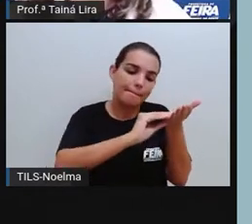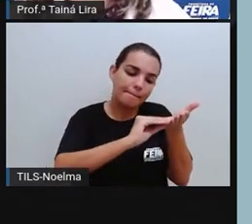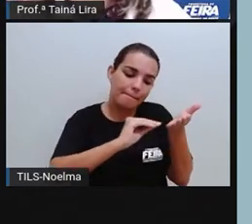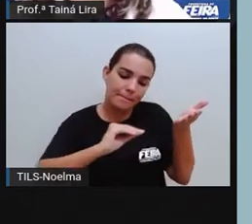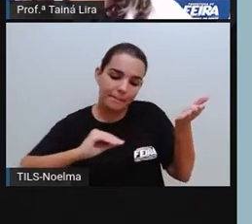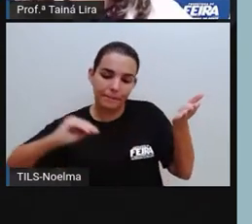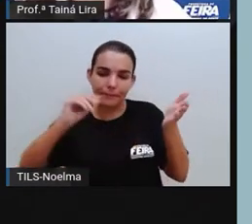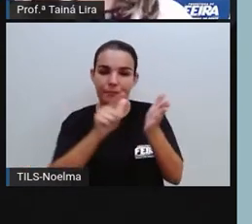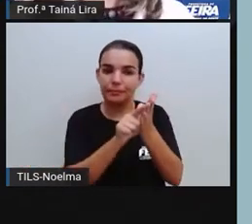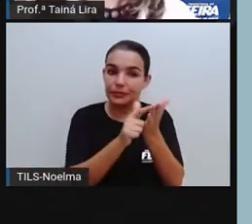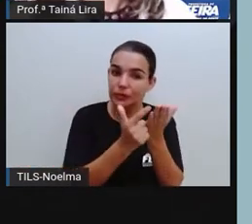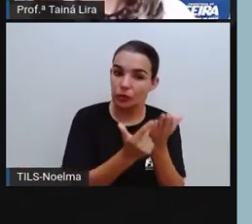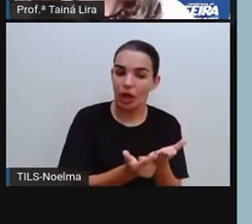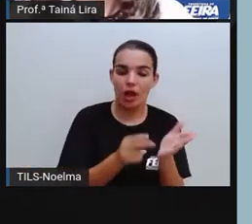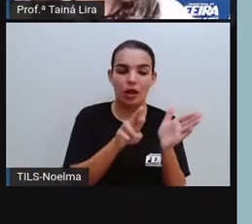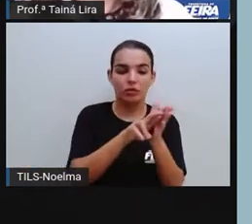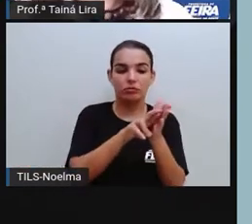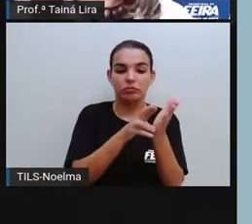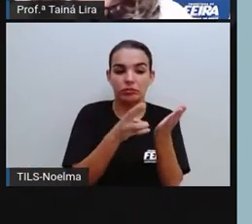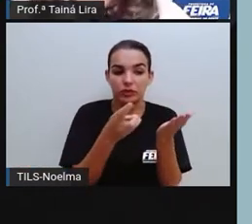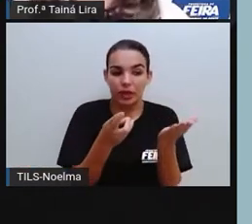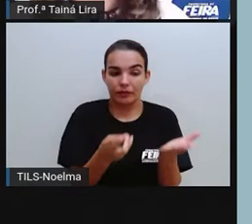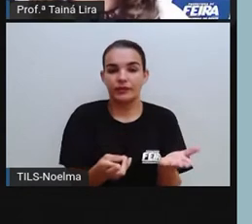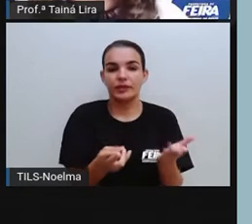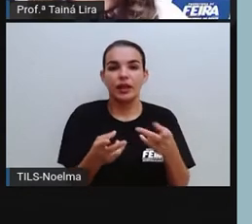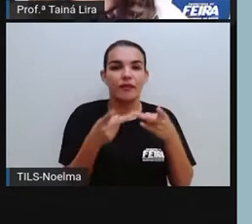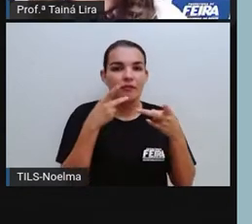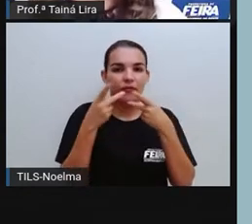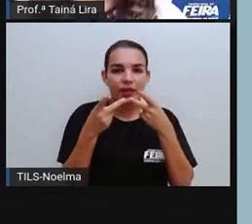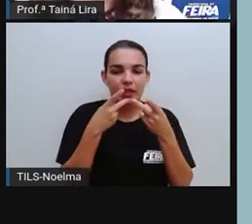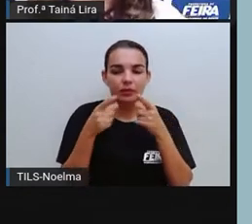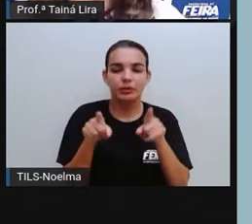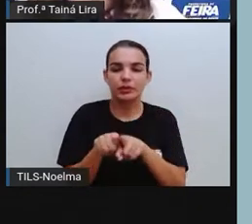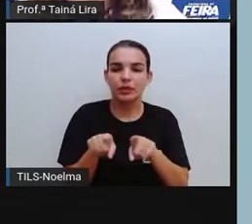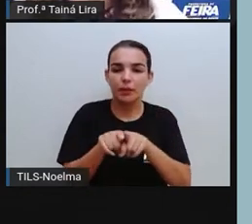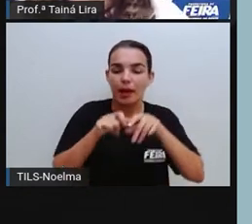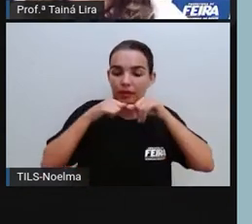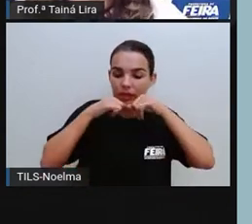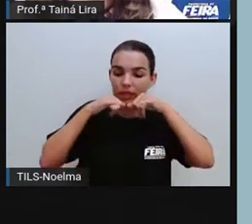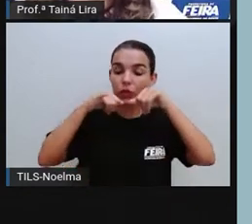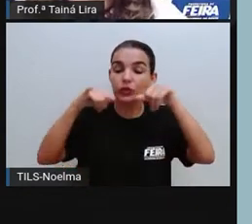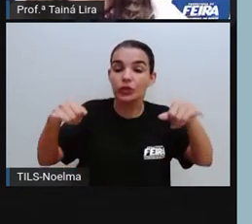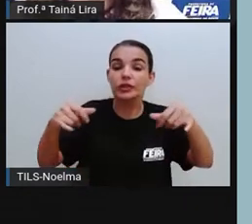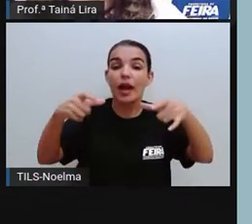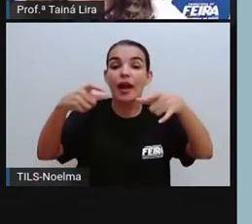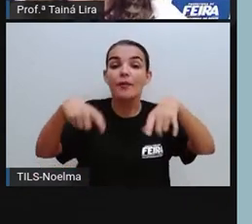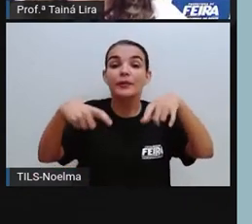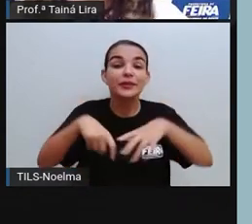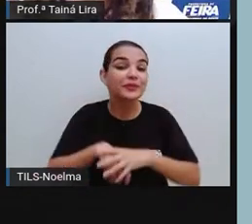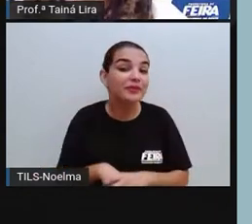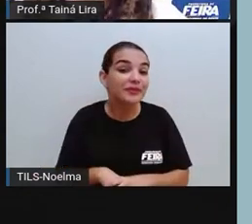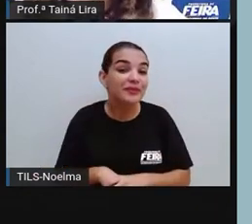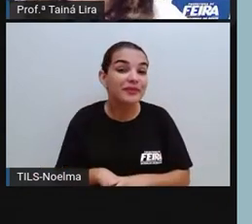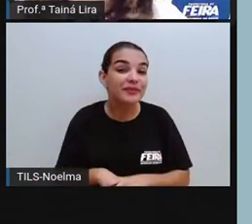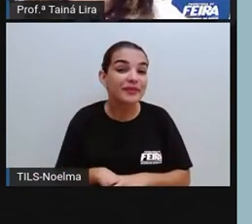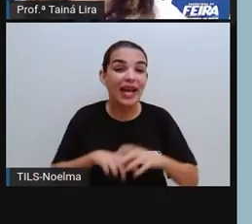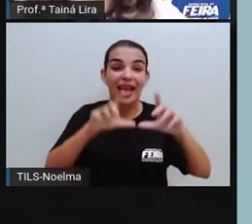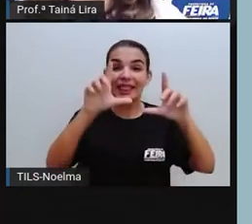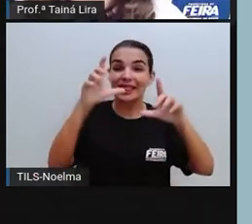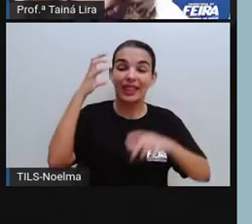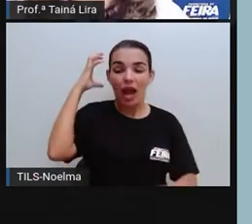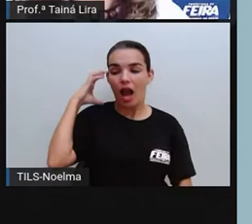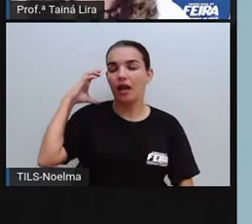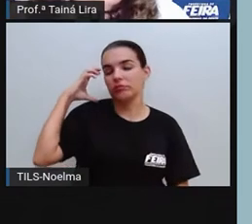Jornais, revistas. Falamos também aí das notícias na